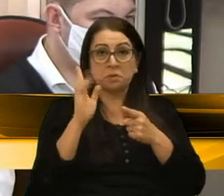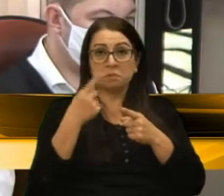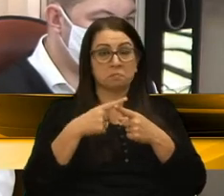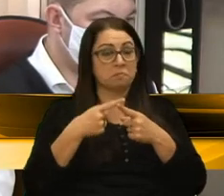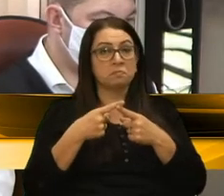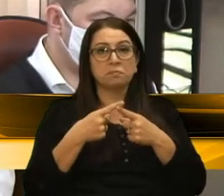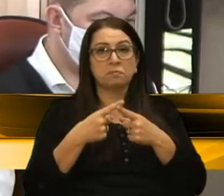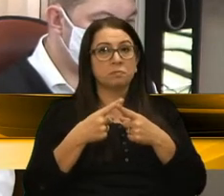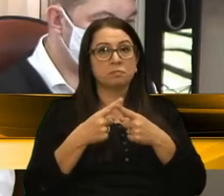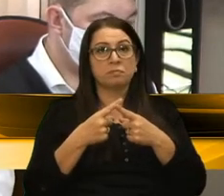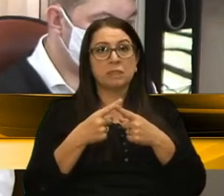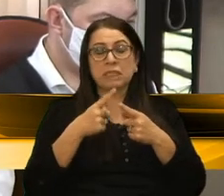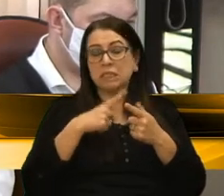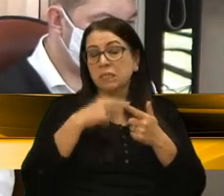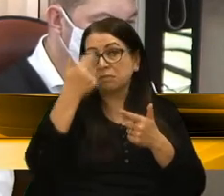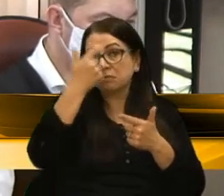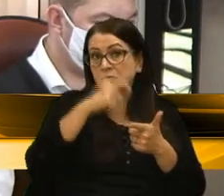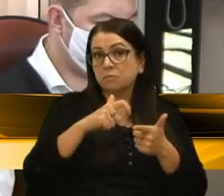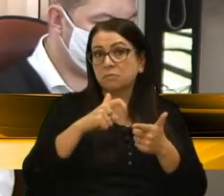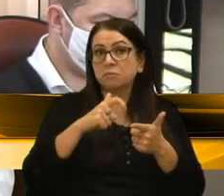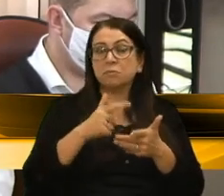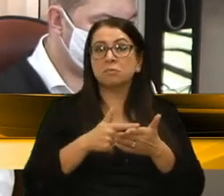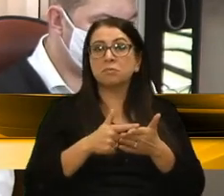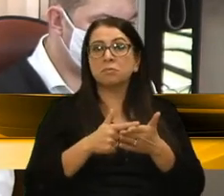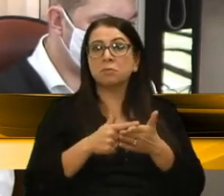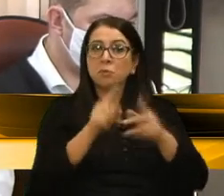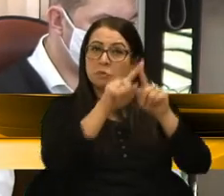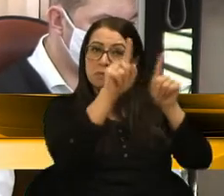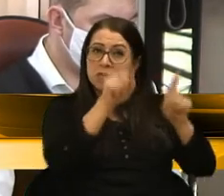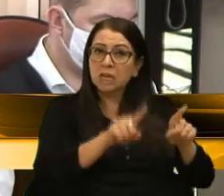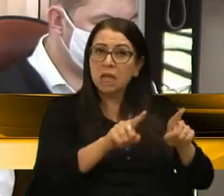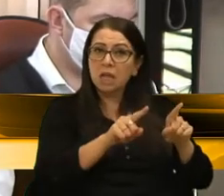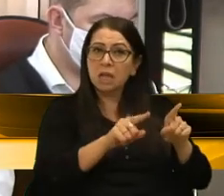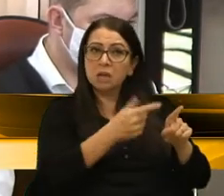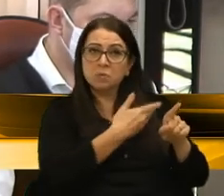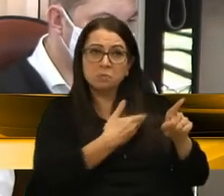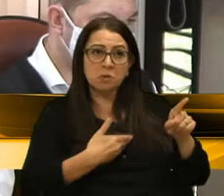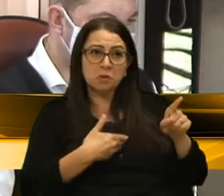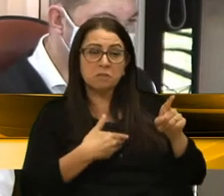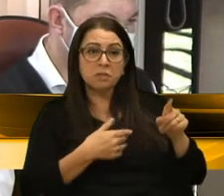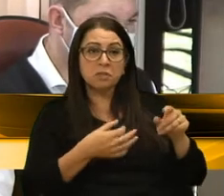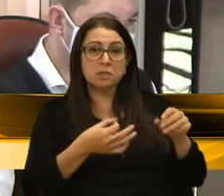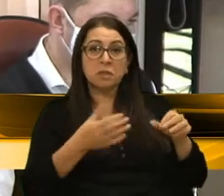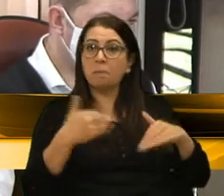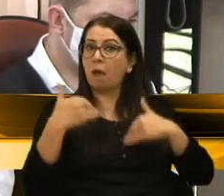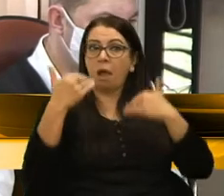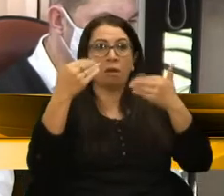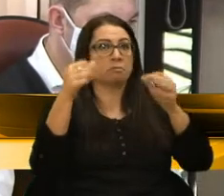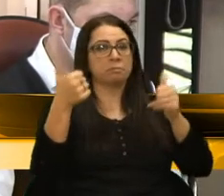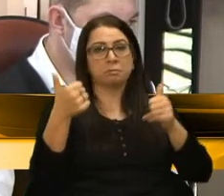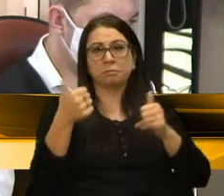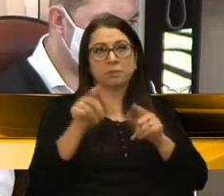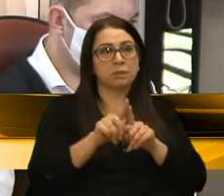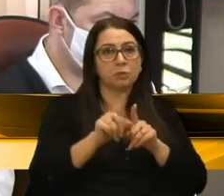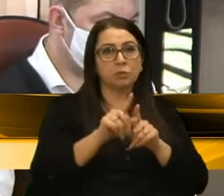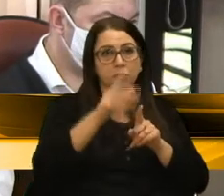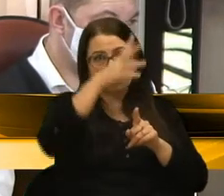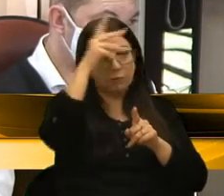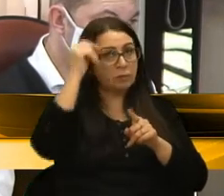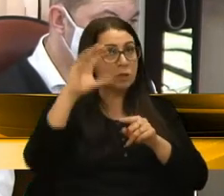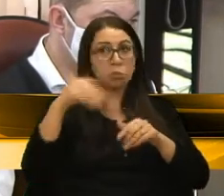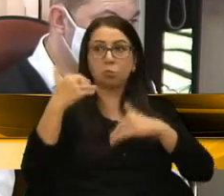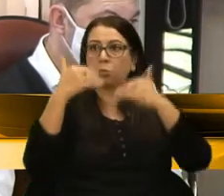realmente acha que os servidores públicos vão ser super eficientes, ou a prefeitura, tudo vai ser super